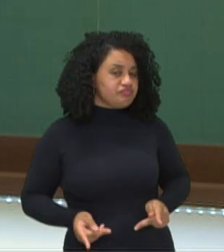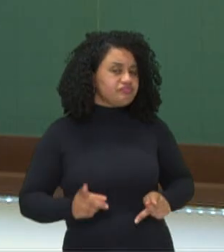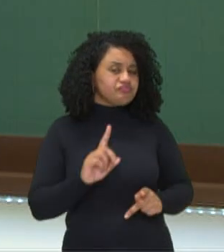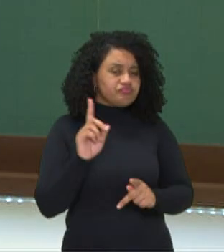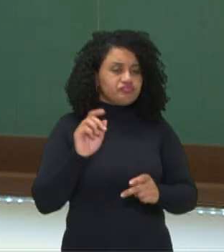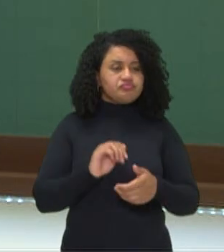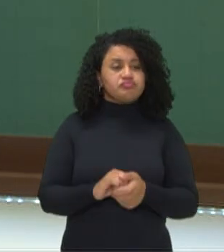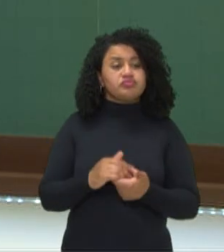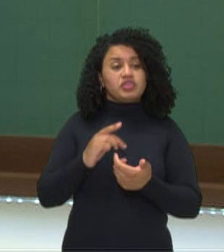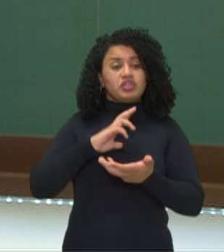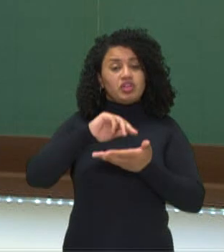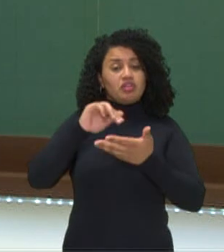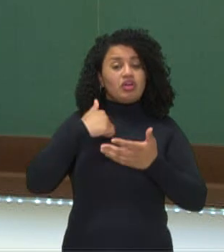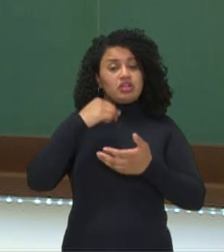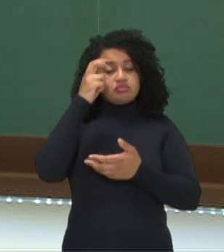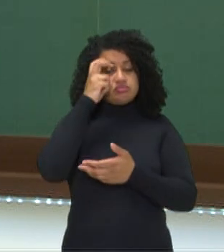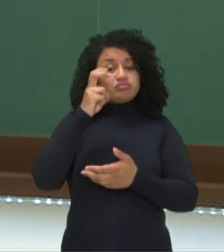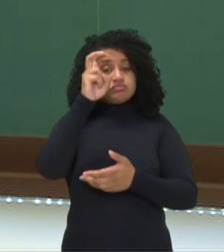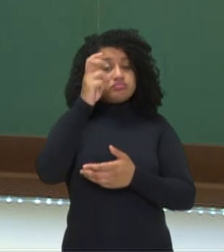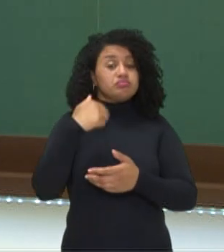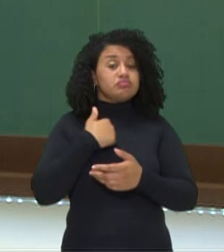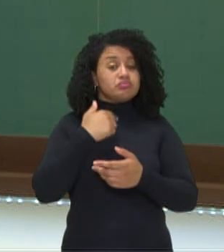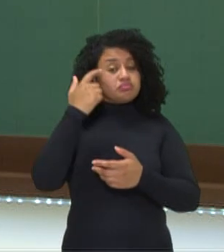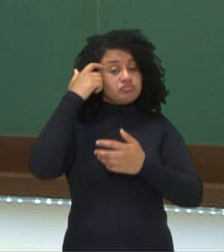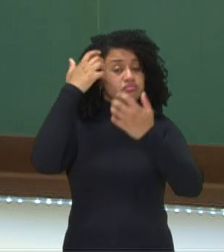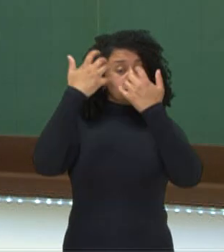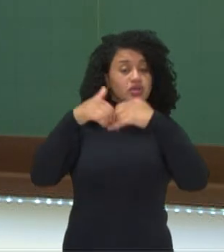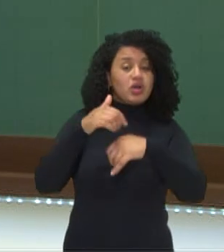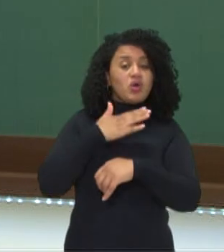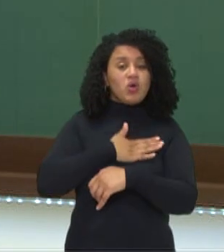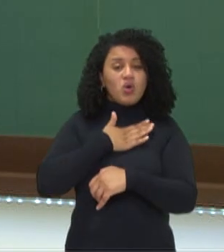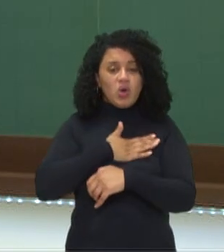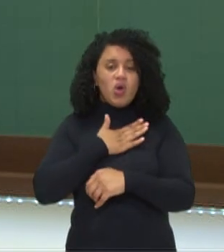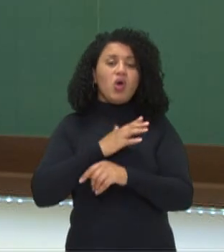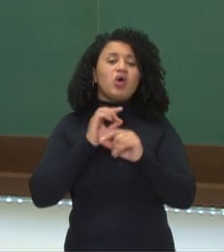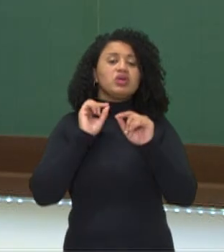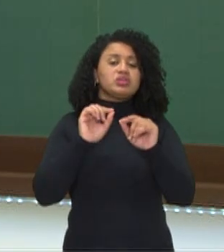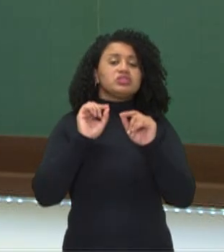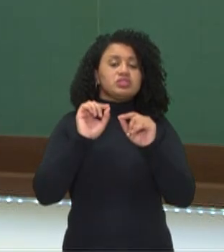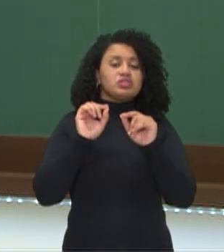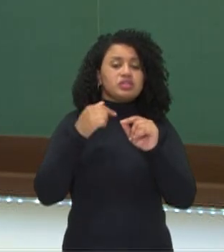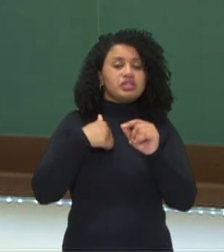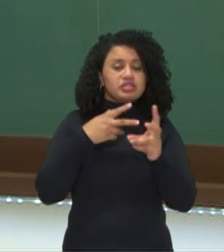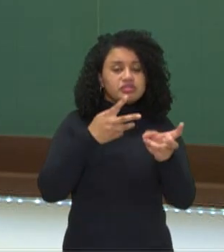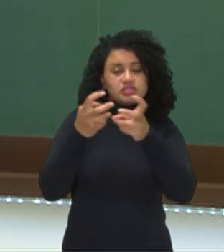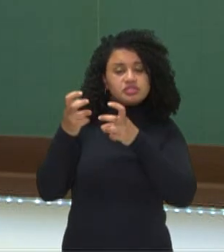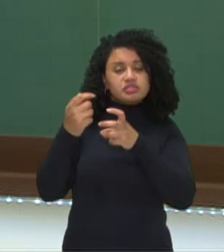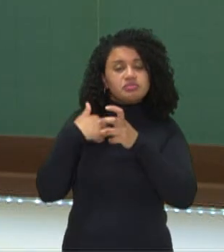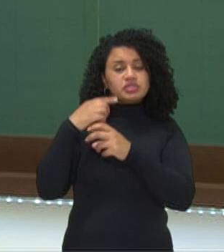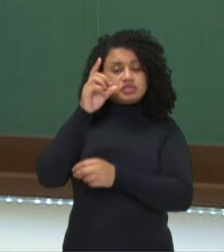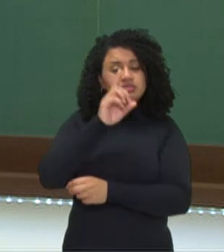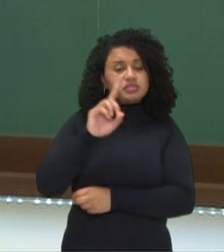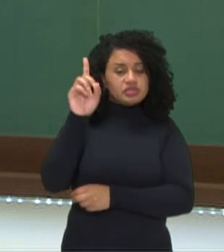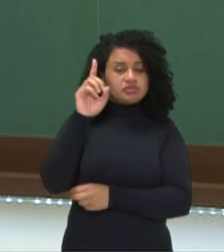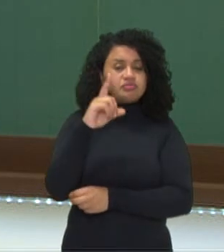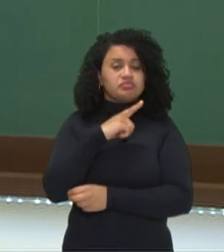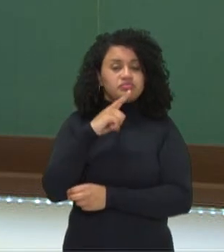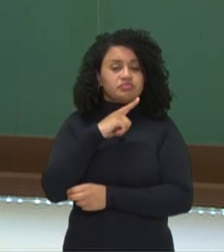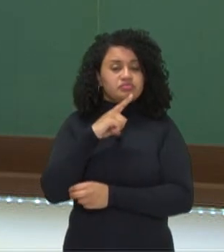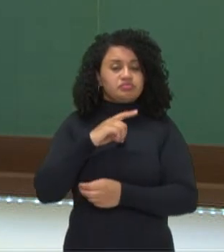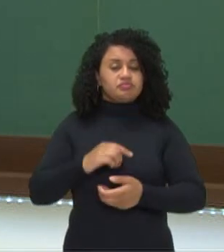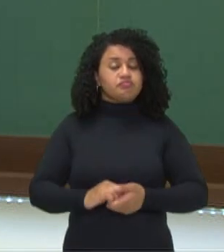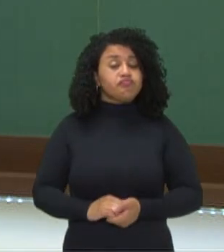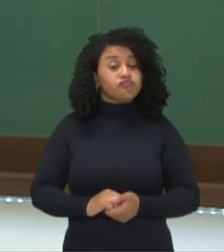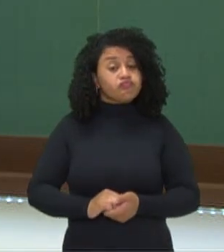Então muitos intelectuais, muitos pensadores gostam bastante dessa concepção de Deus em Espinoza. Para entender